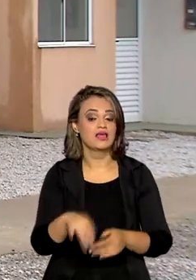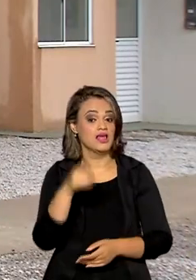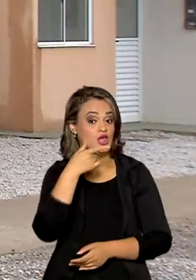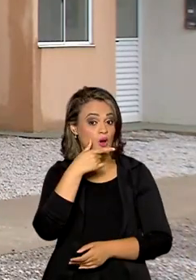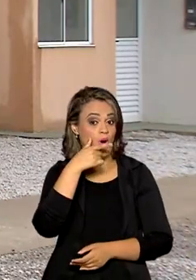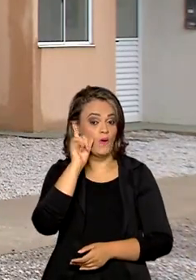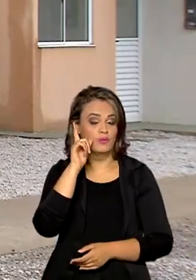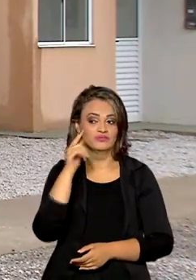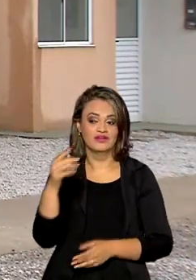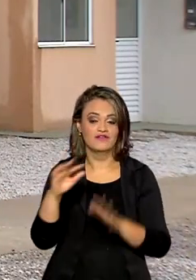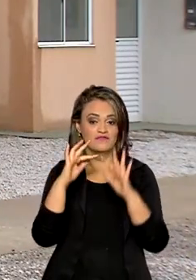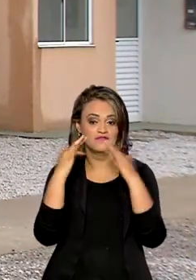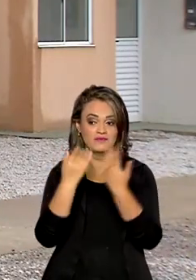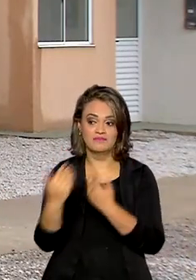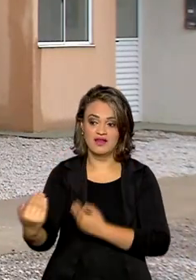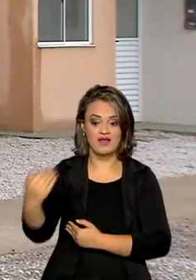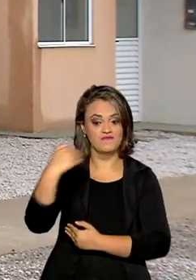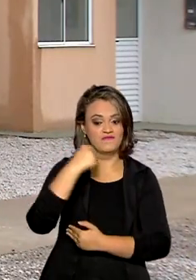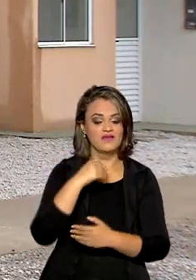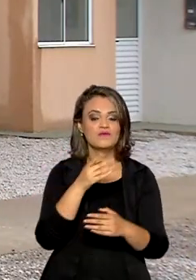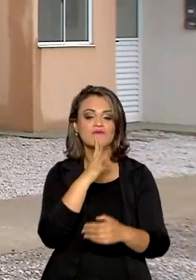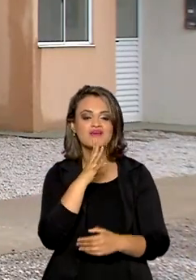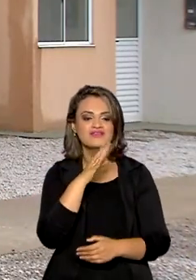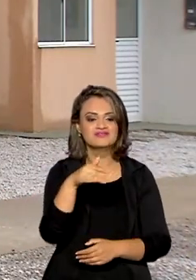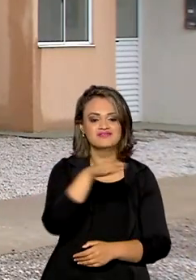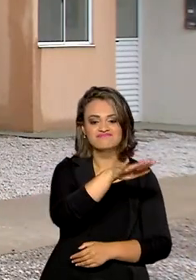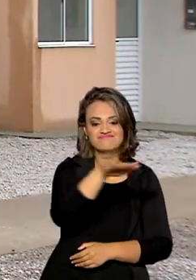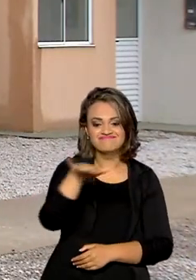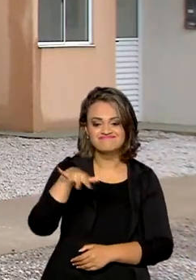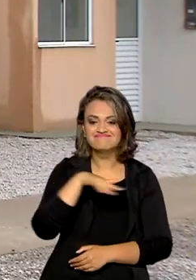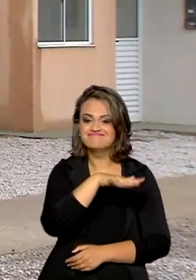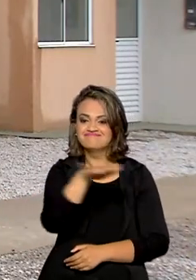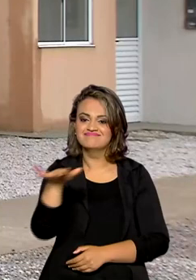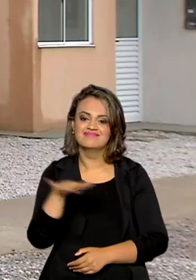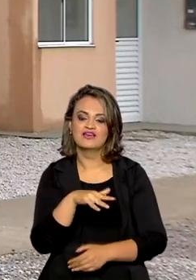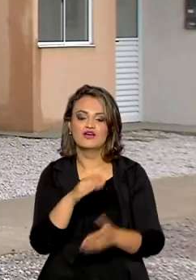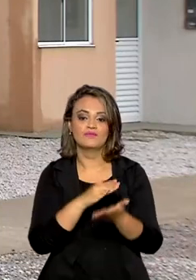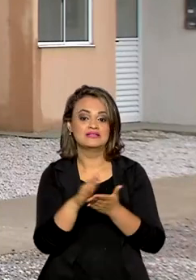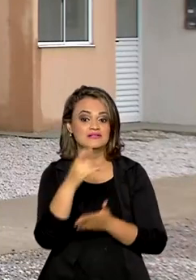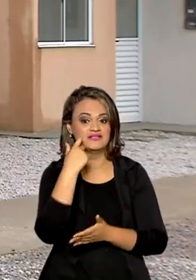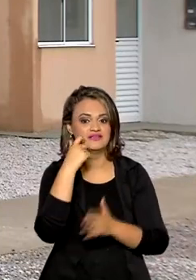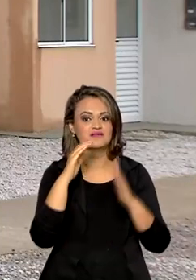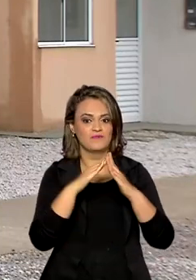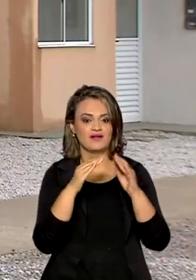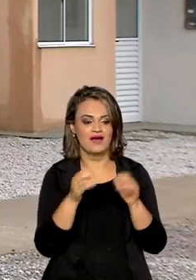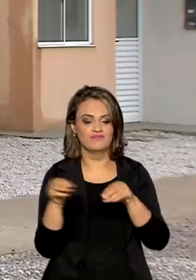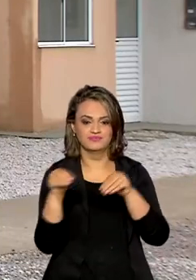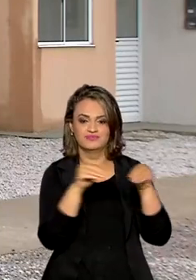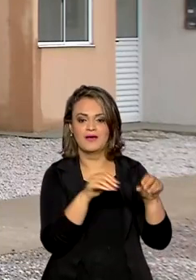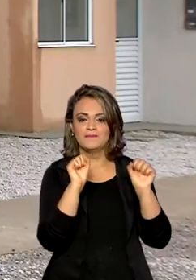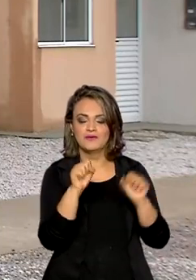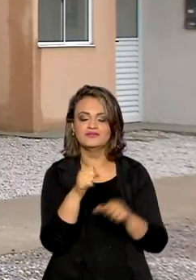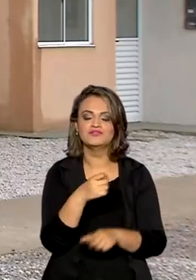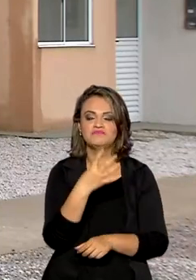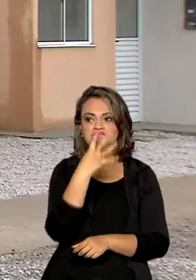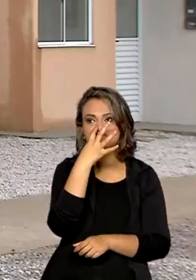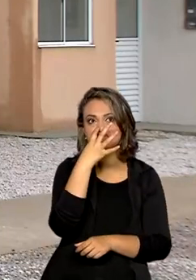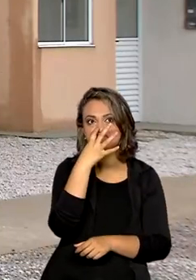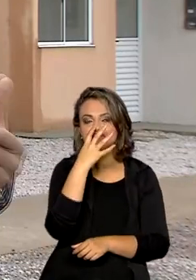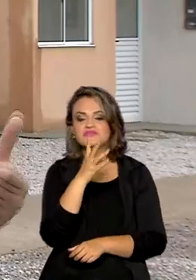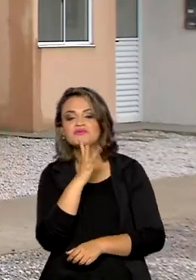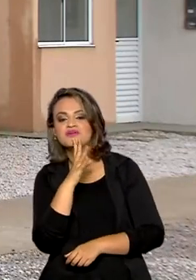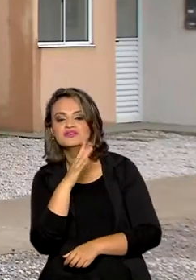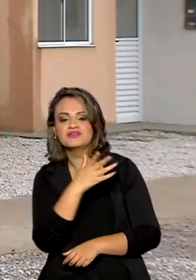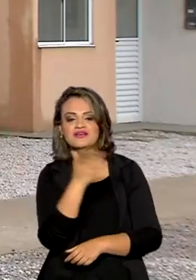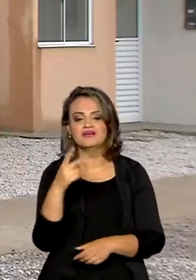vieram as primeiras famílias conhecer esse local onde vão morar a partir de sexta-feira. Já vieram dar uma olhada nos cômodos. E são